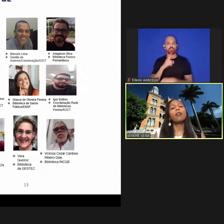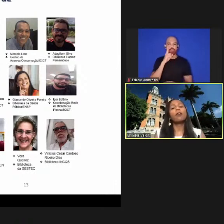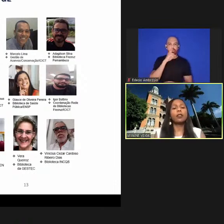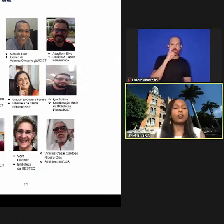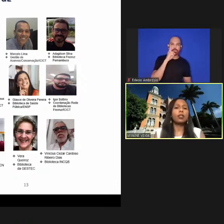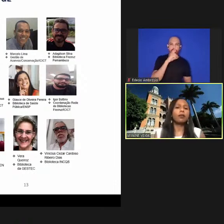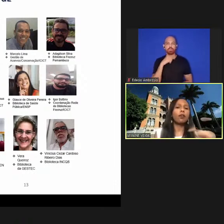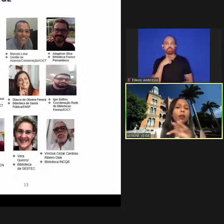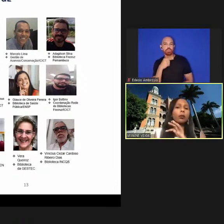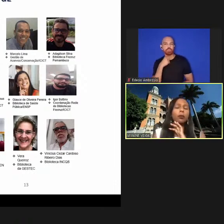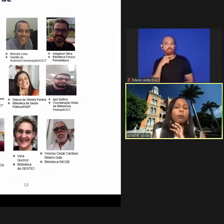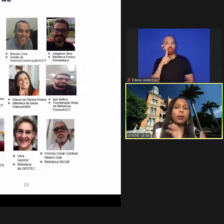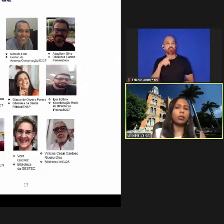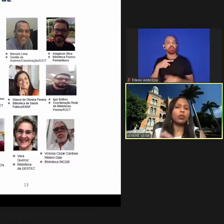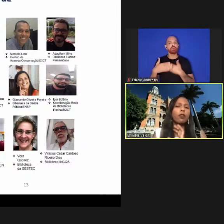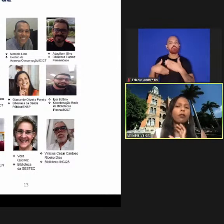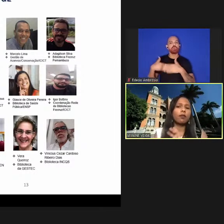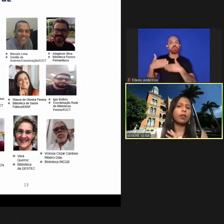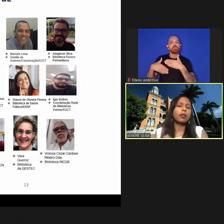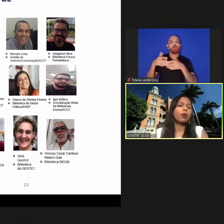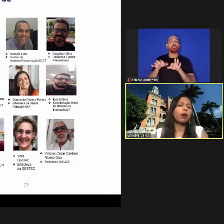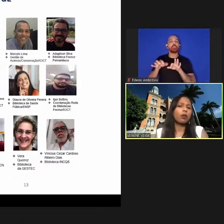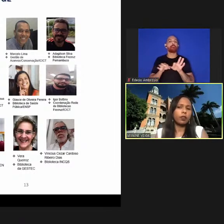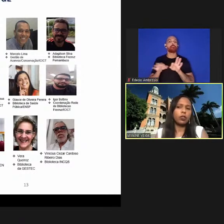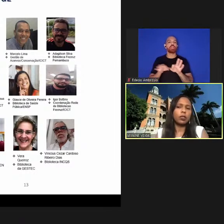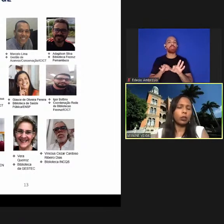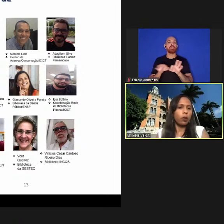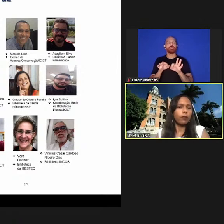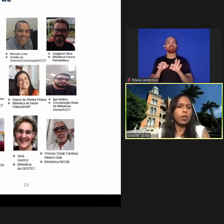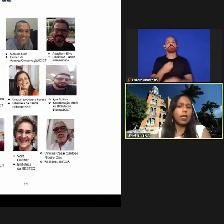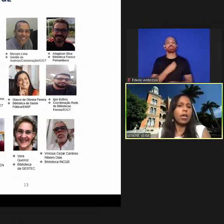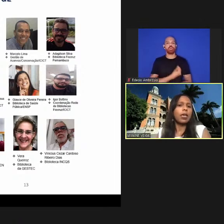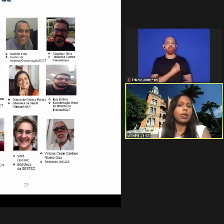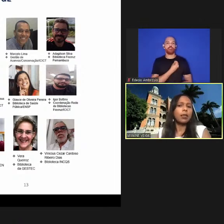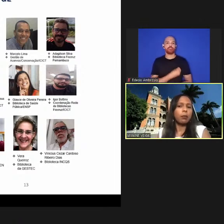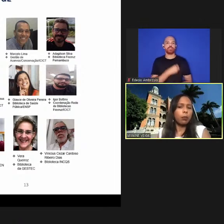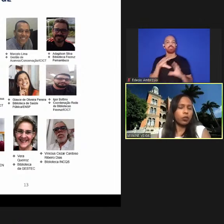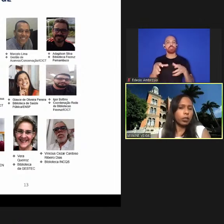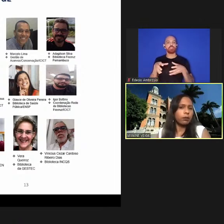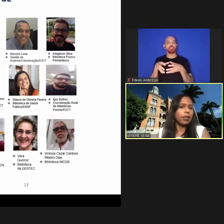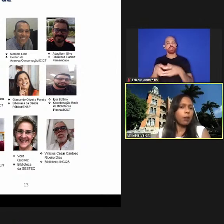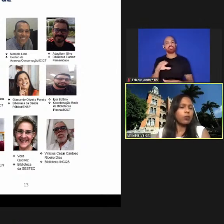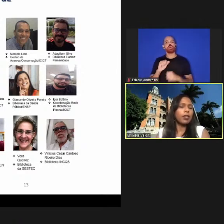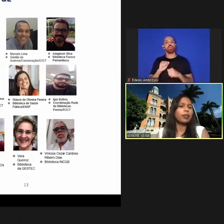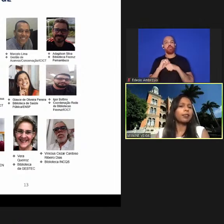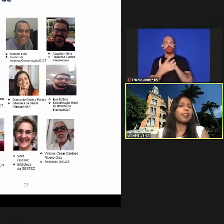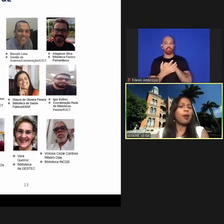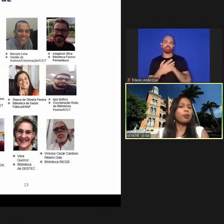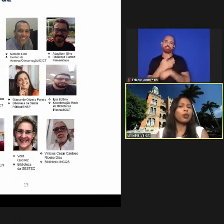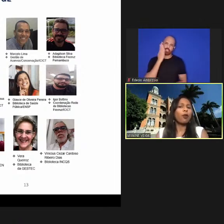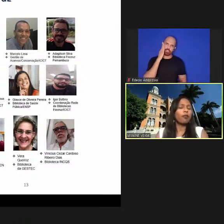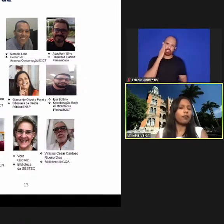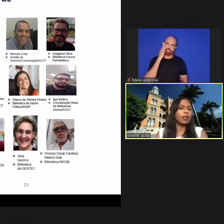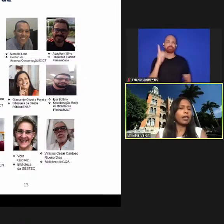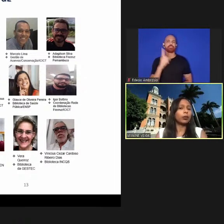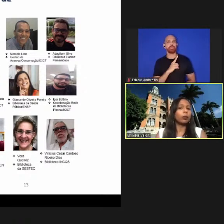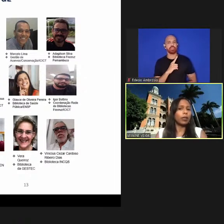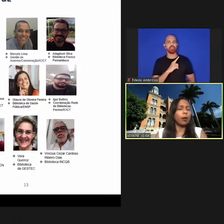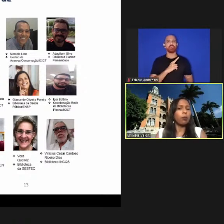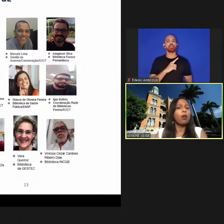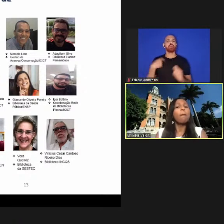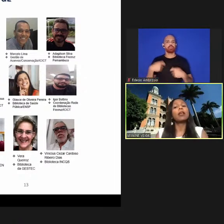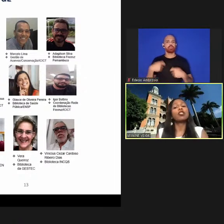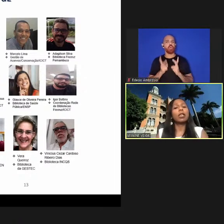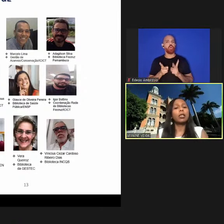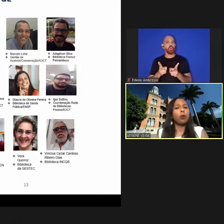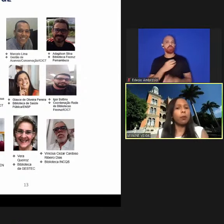foi se desenvolvendo com um plano de convivência com a COVID-19 sabemos que temos que teremos que conviver ainda um